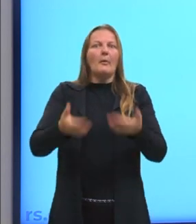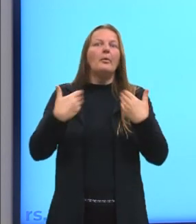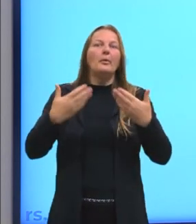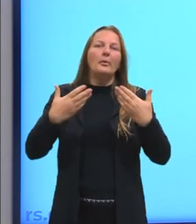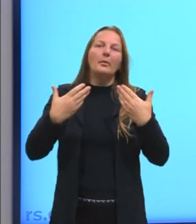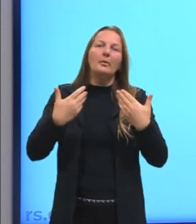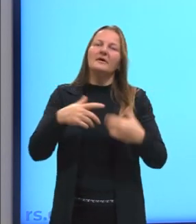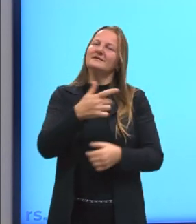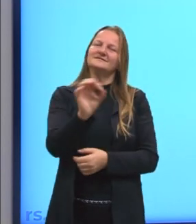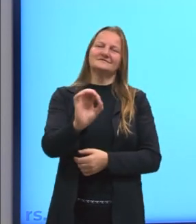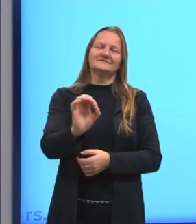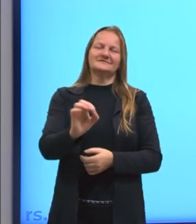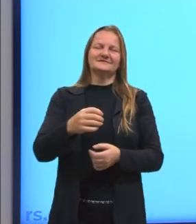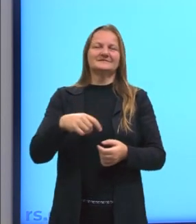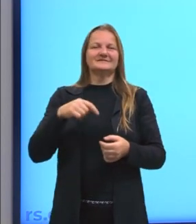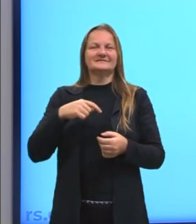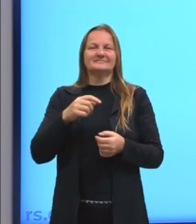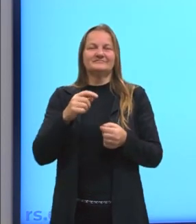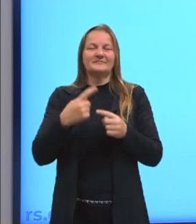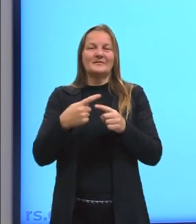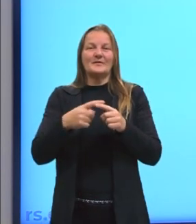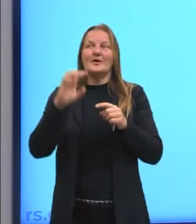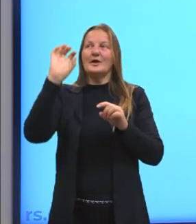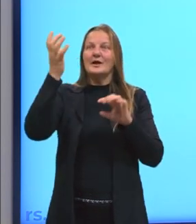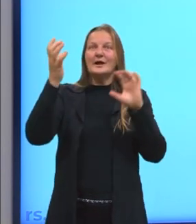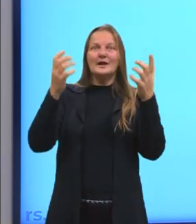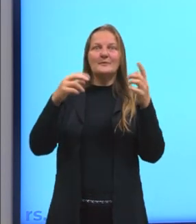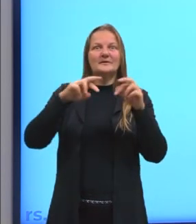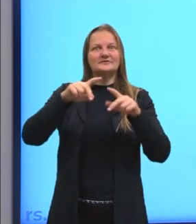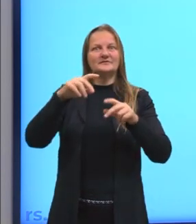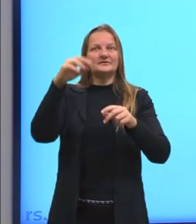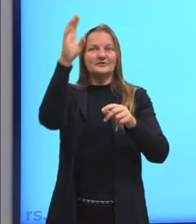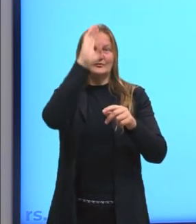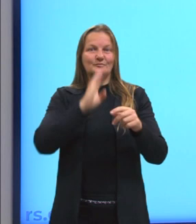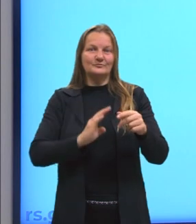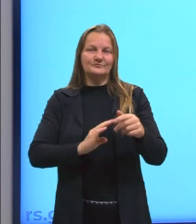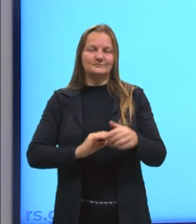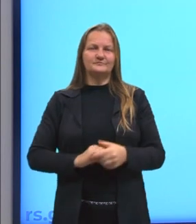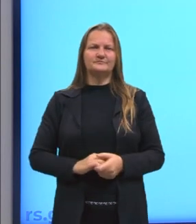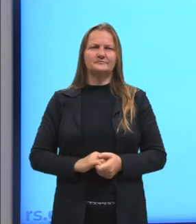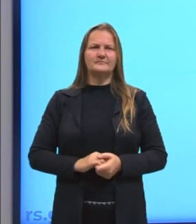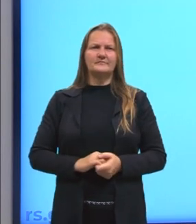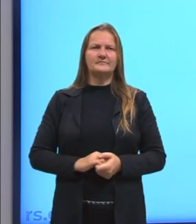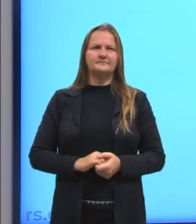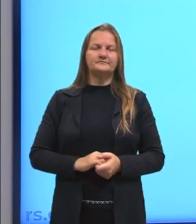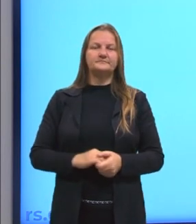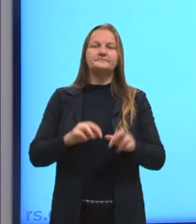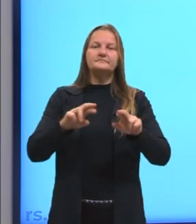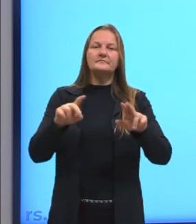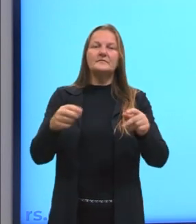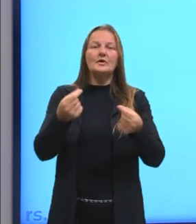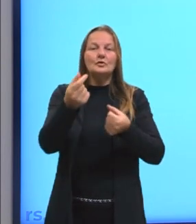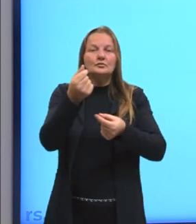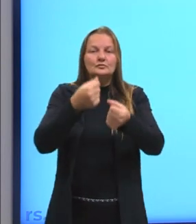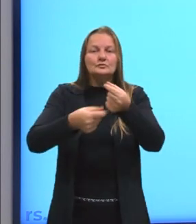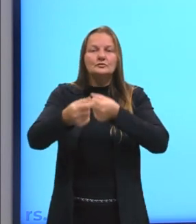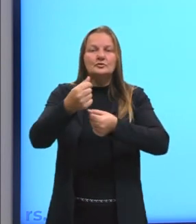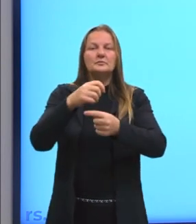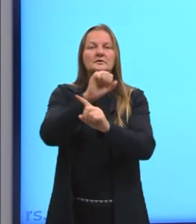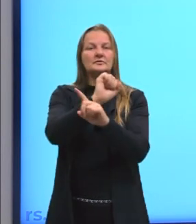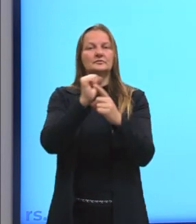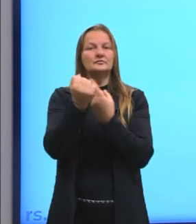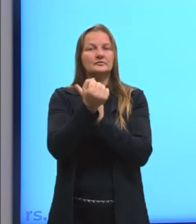Então, nós temos as nossas regiões climáticas também que se diferenciam nas suas culturas. As nossas diferenças econômicas, sociais